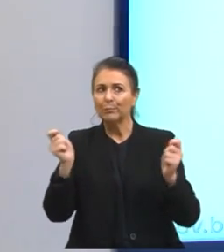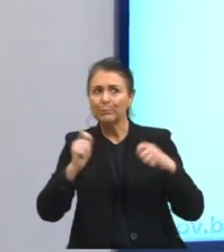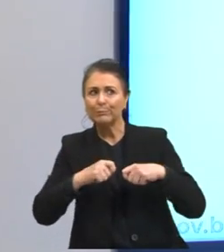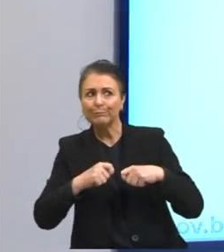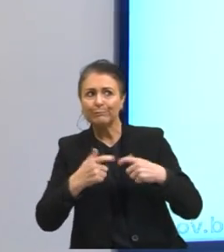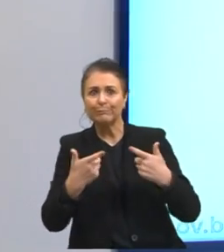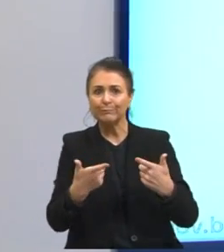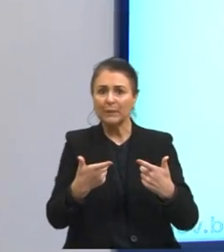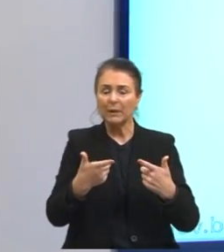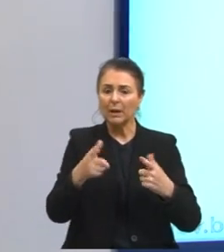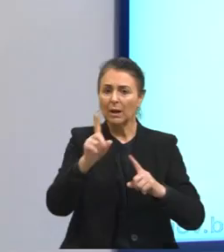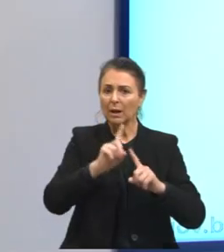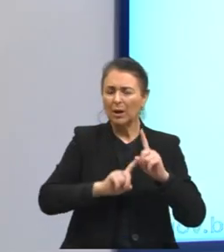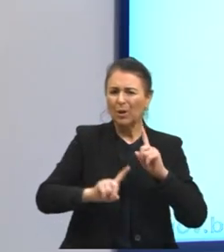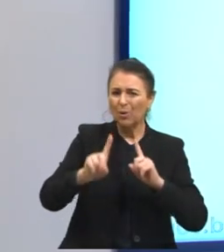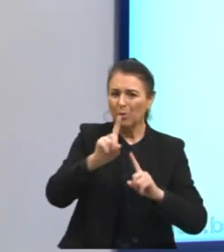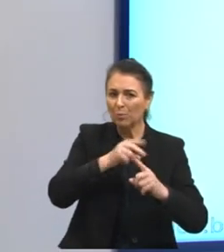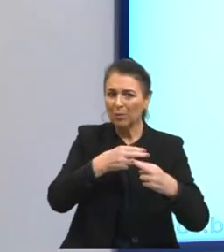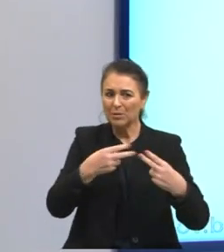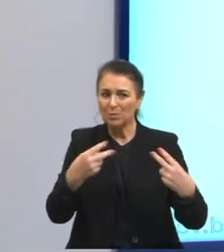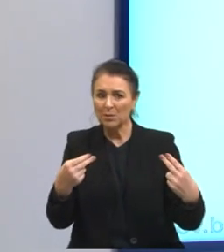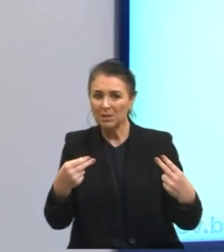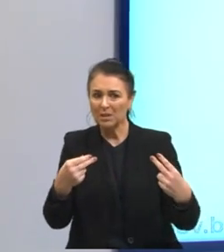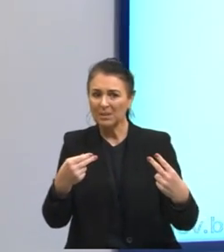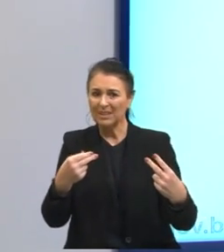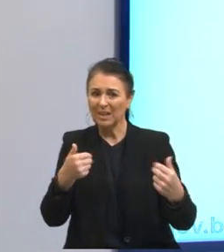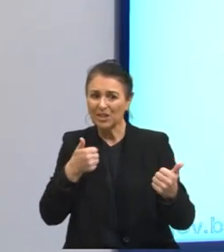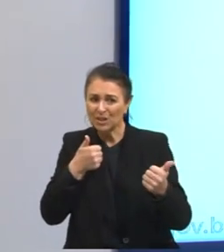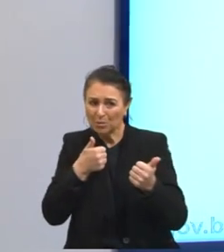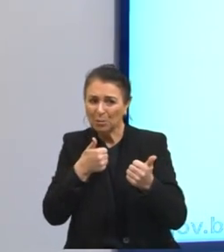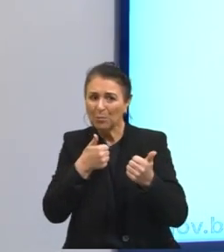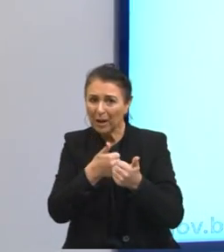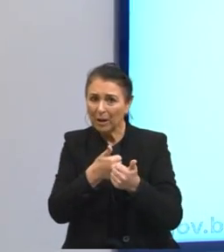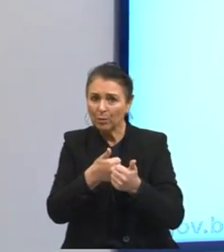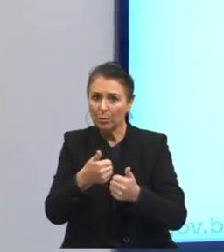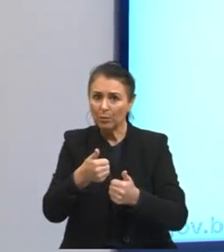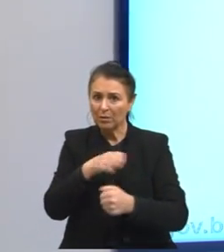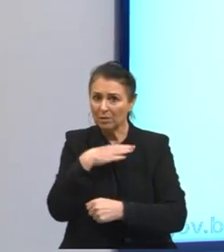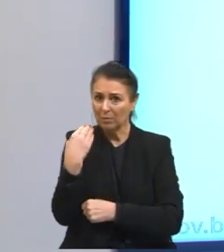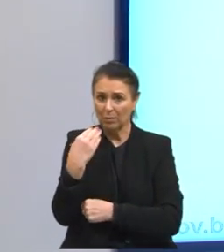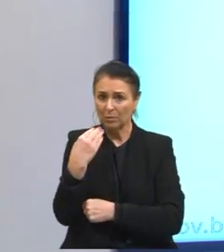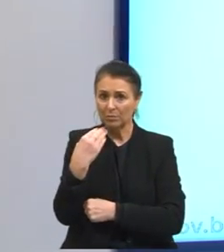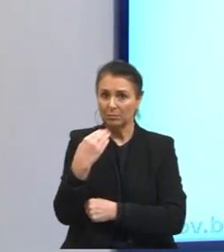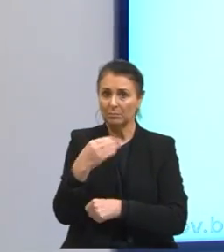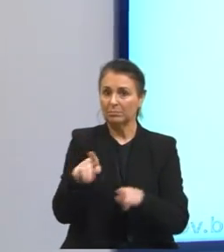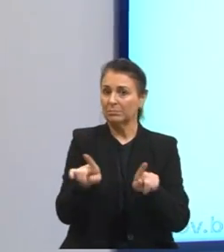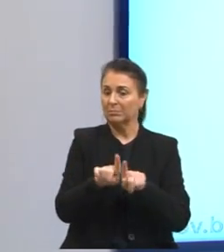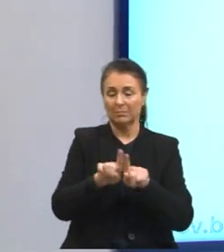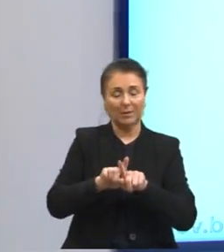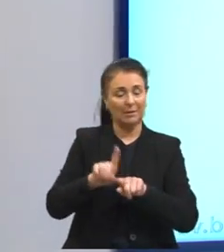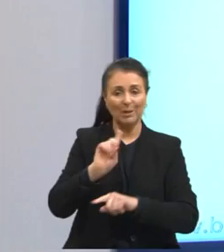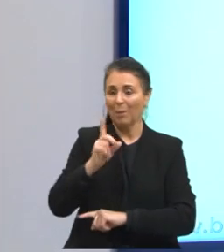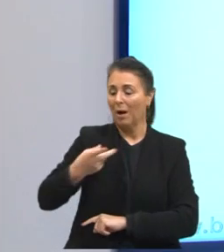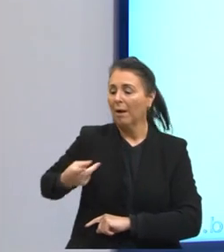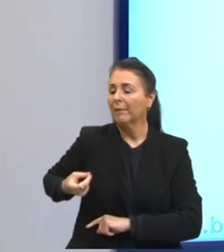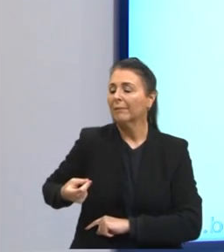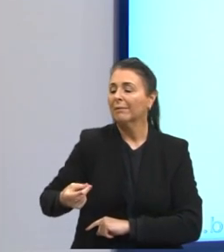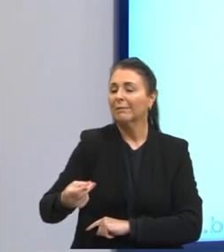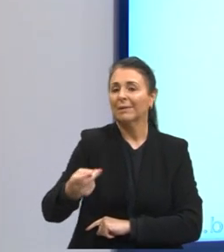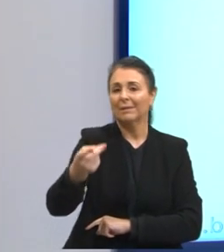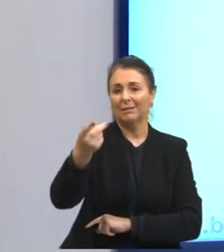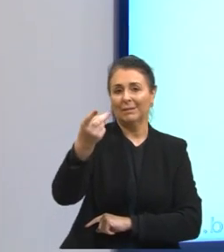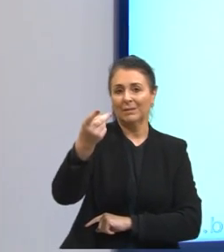aproximação da morte, o final da vida, então não é eternidade, não pode ser essa aí. Então, gente,